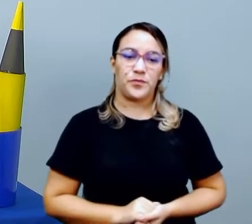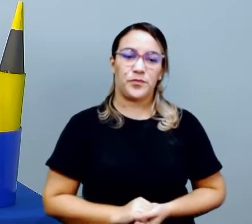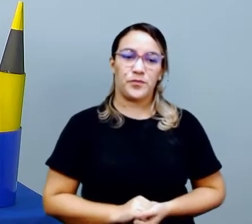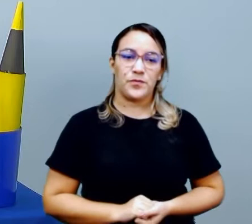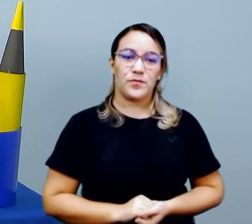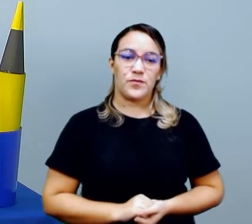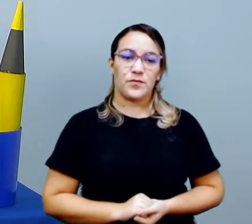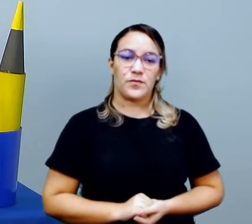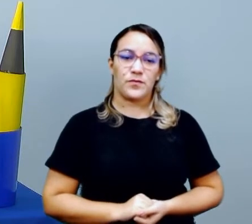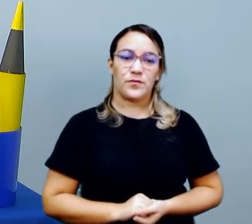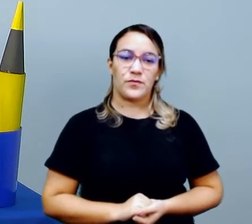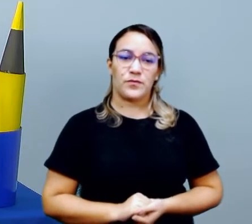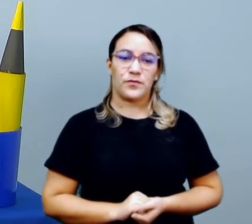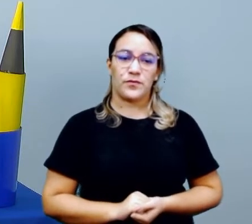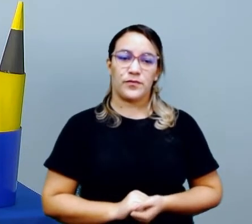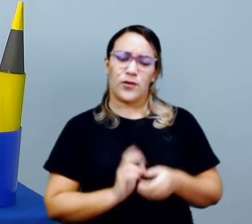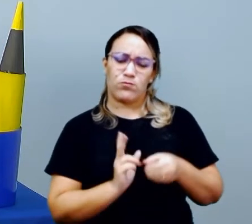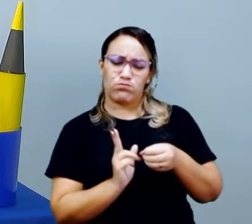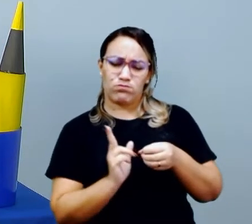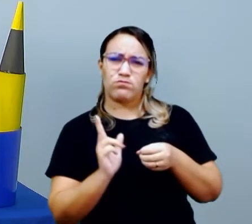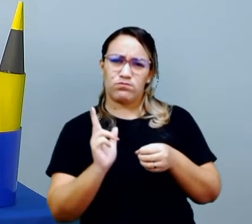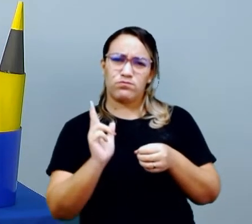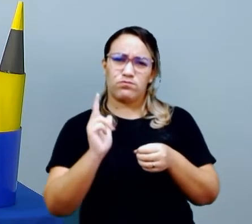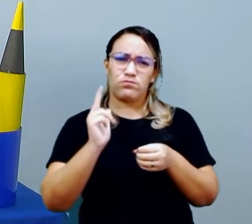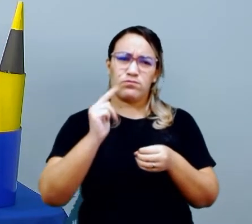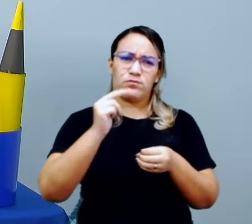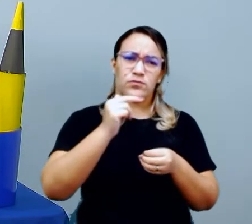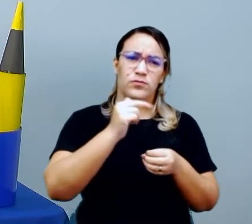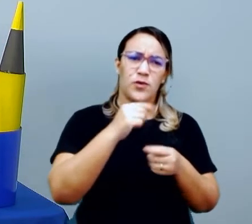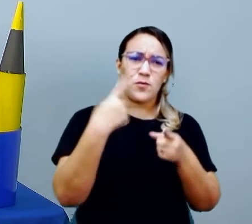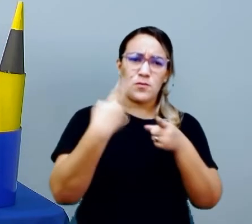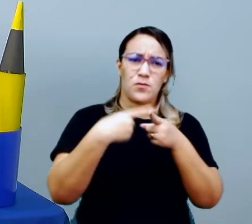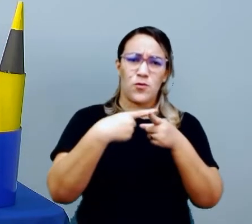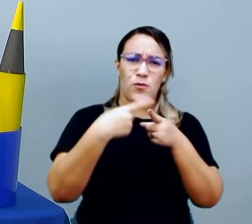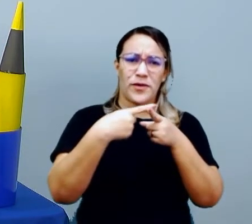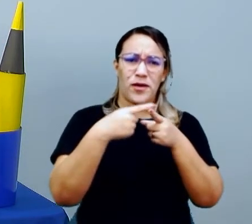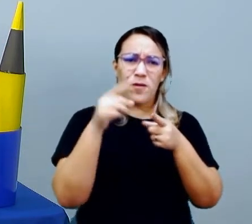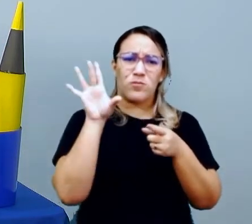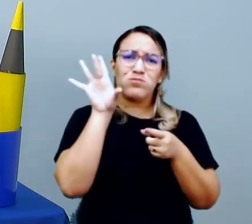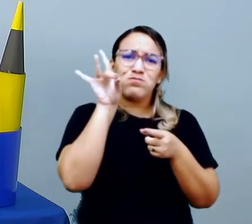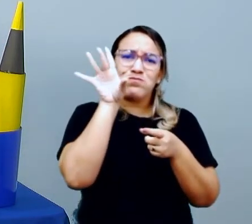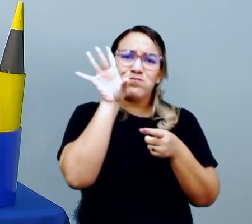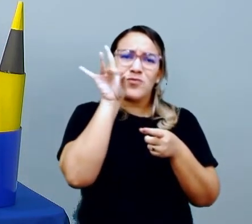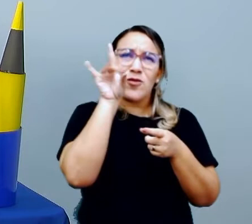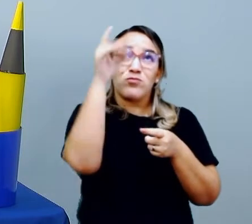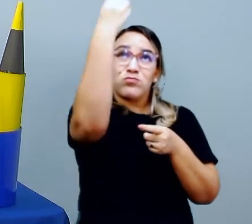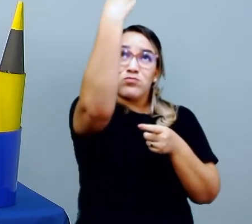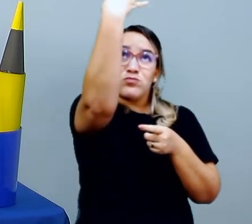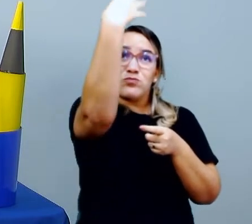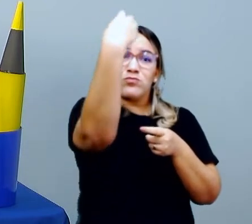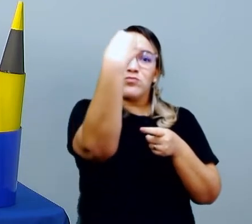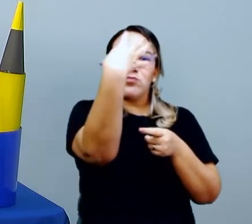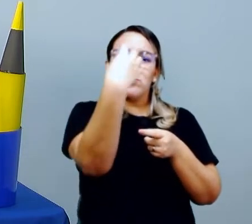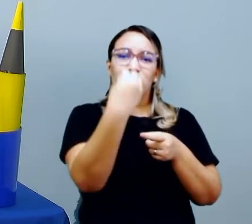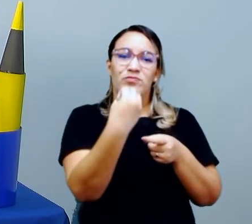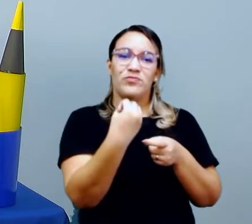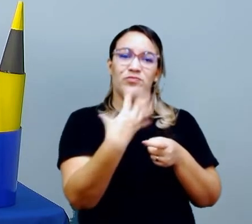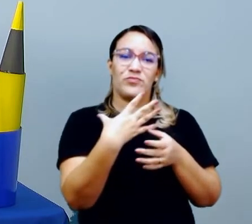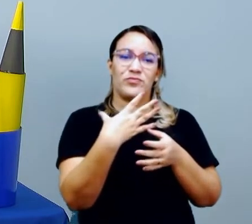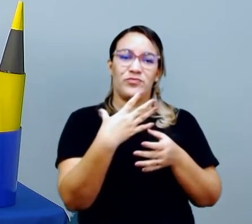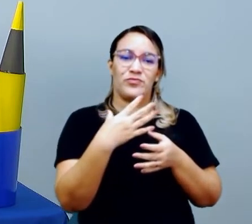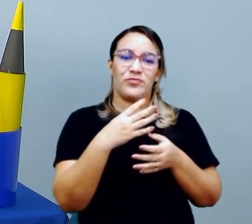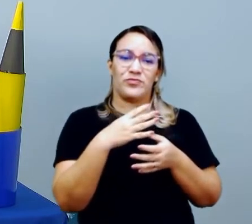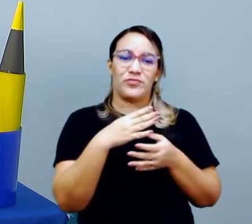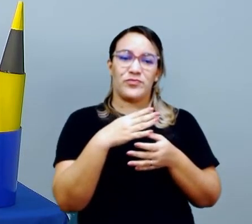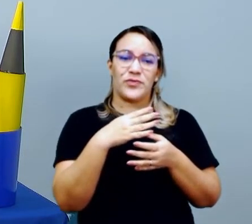E aí a gente vai recortar, porque esse círculo será aqui, ó, do nosso semáforo que a gente